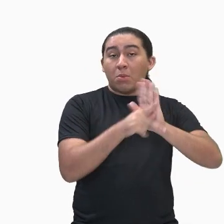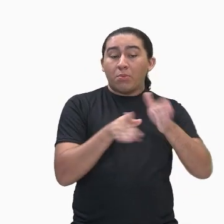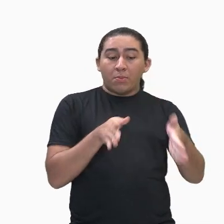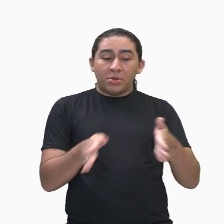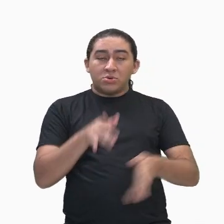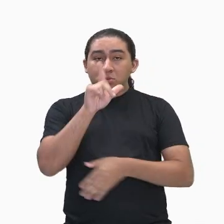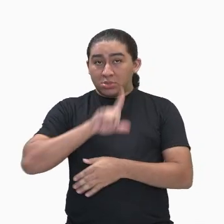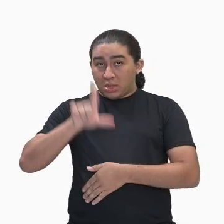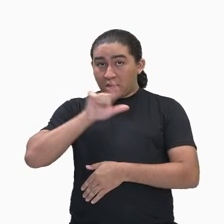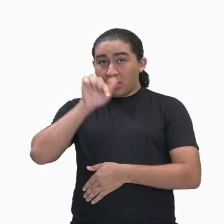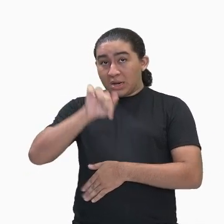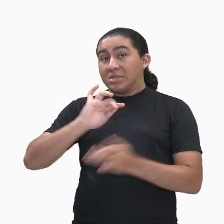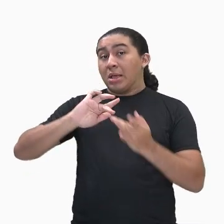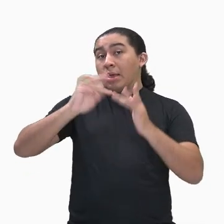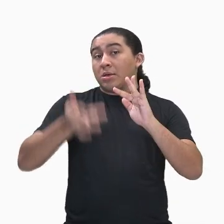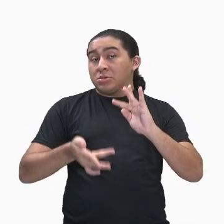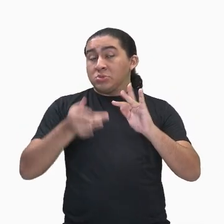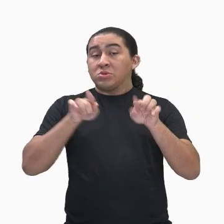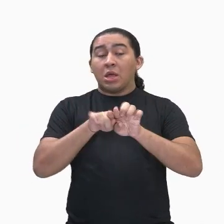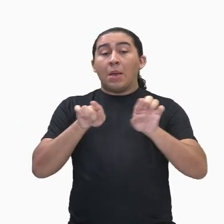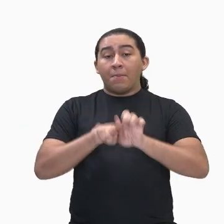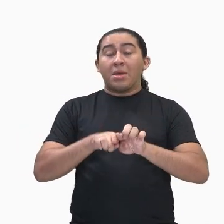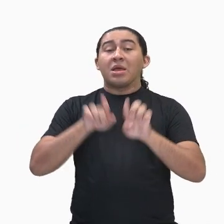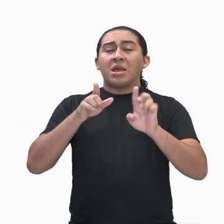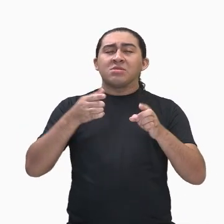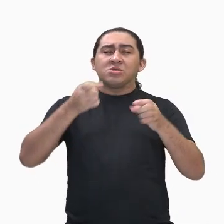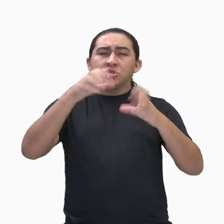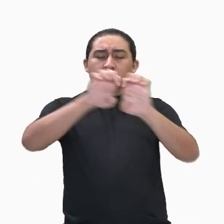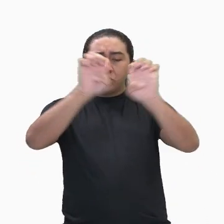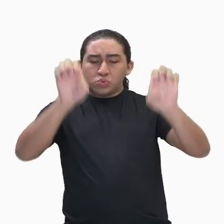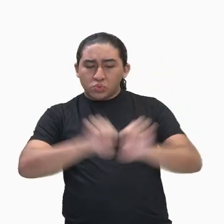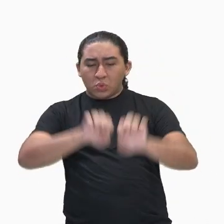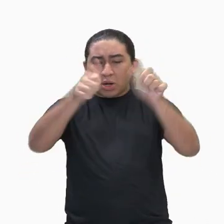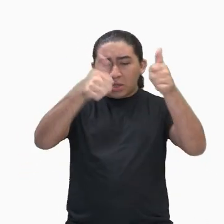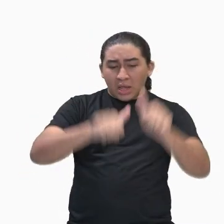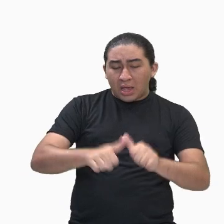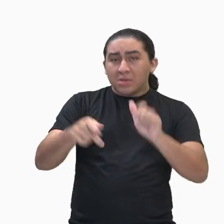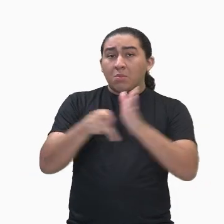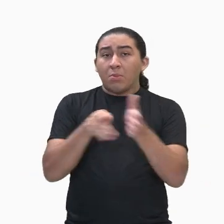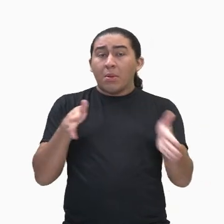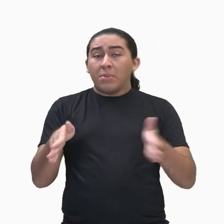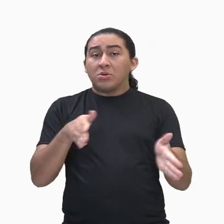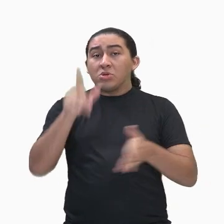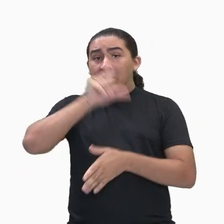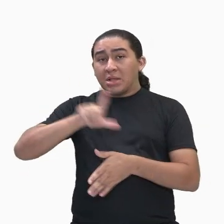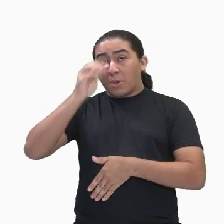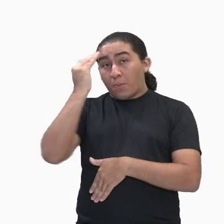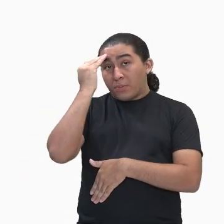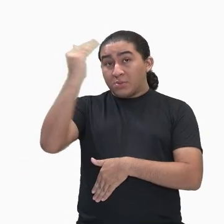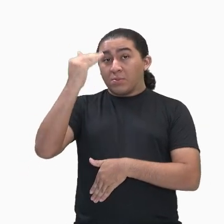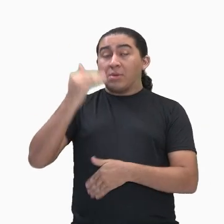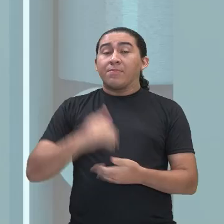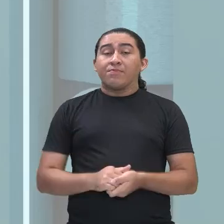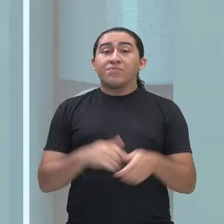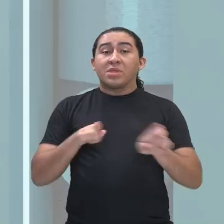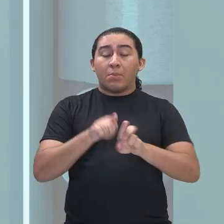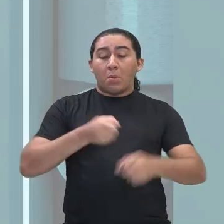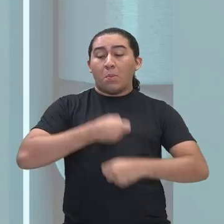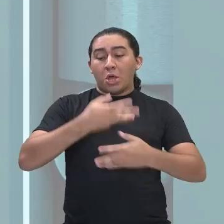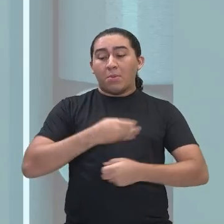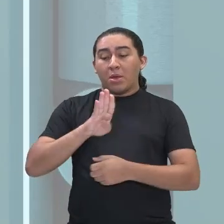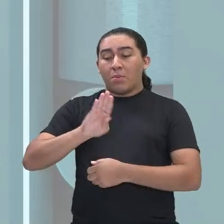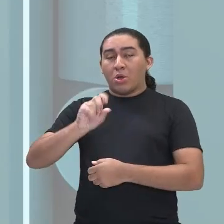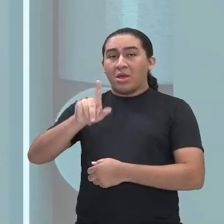literário. Observações quanto à estética predominante no período literário. Os poemas de bocage.